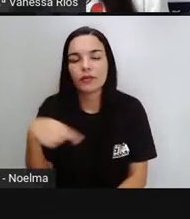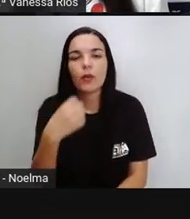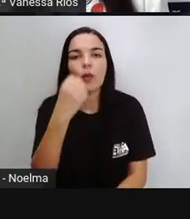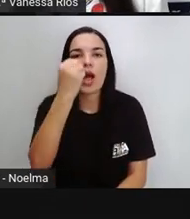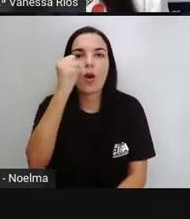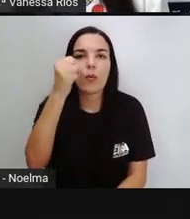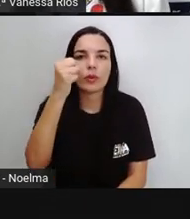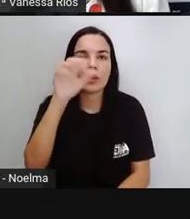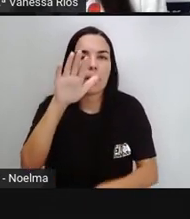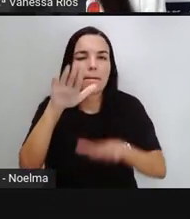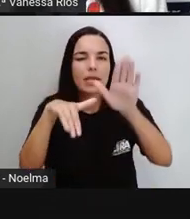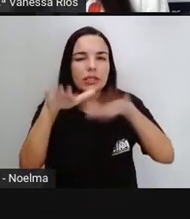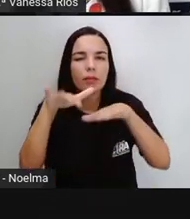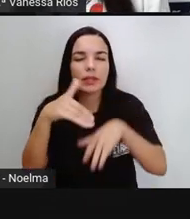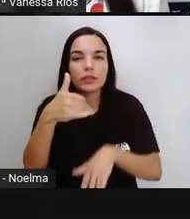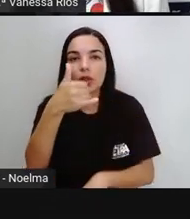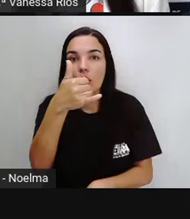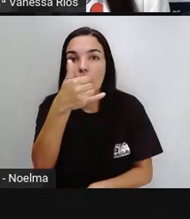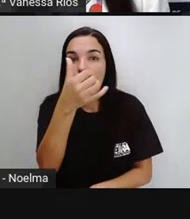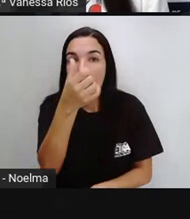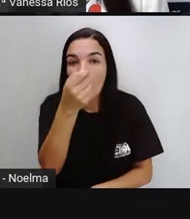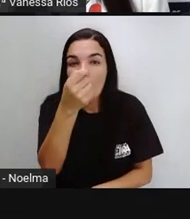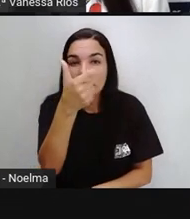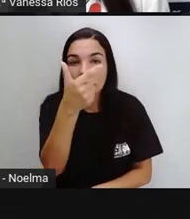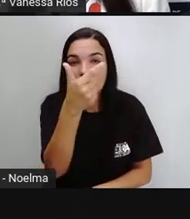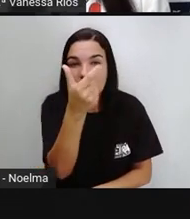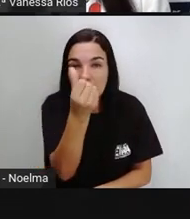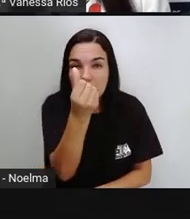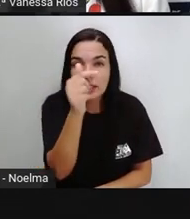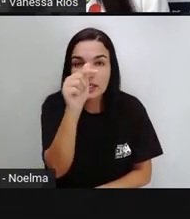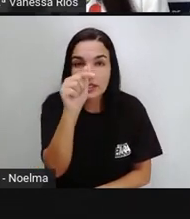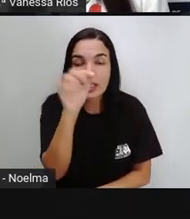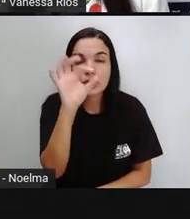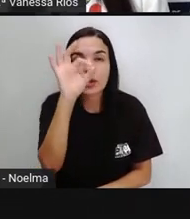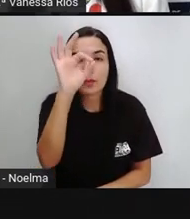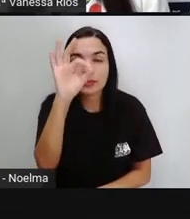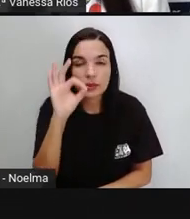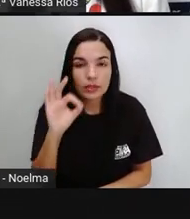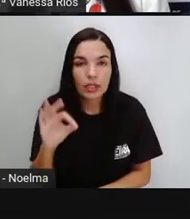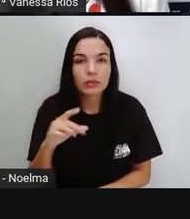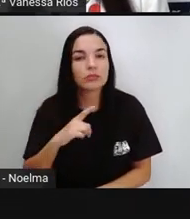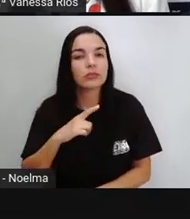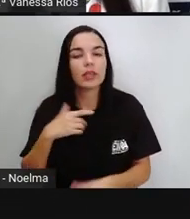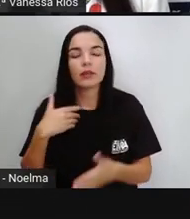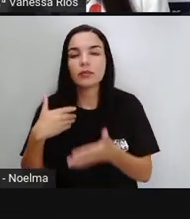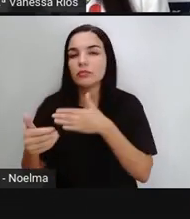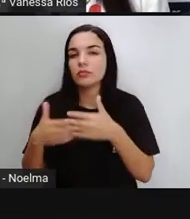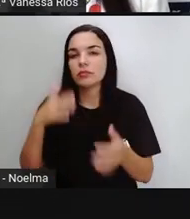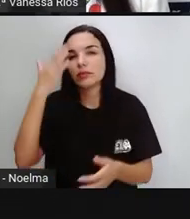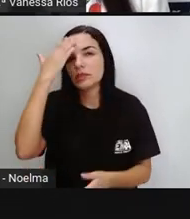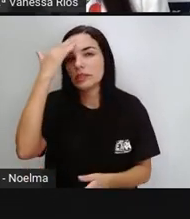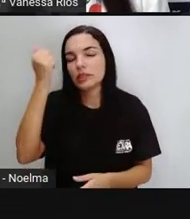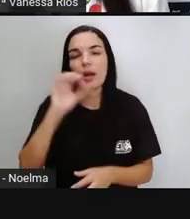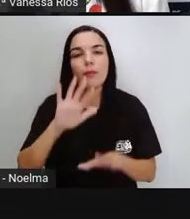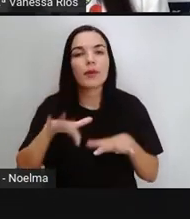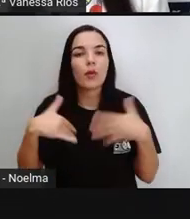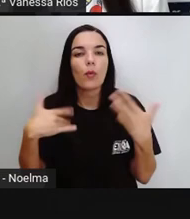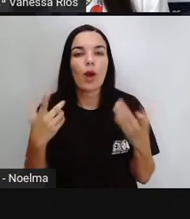67%. Dos 100, quase 67, né, são causados aí por alimentos